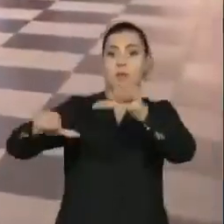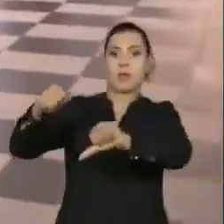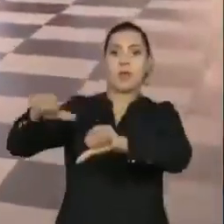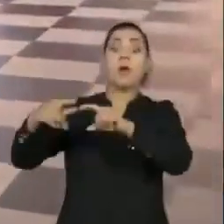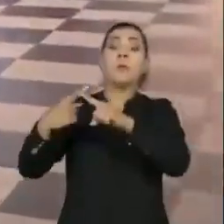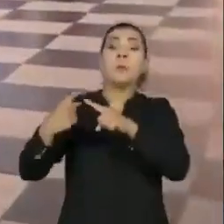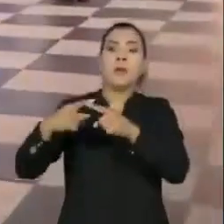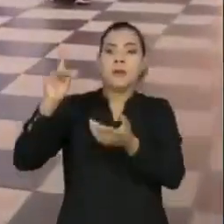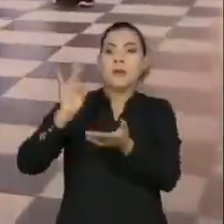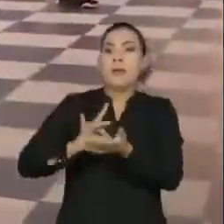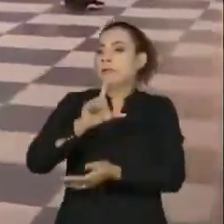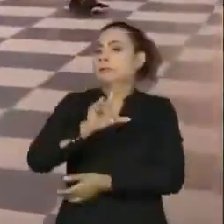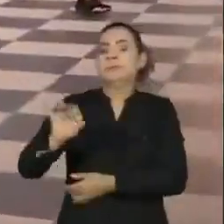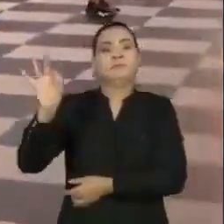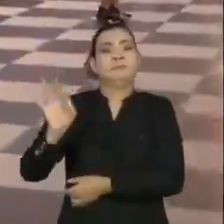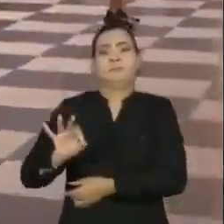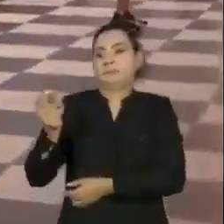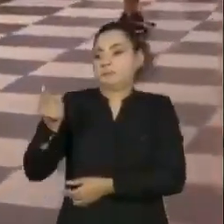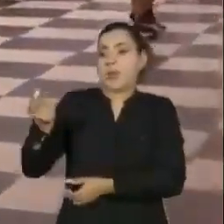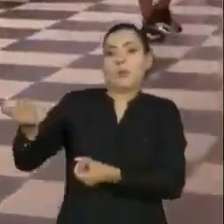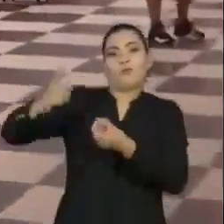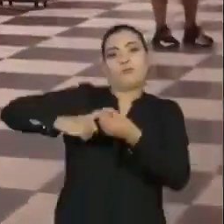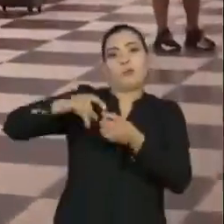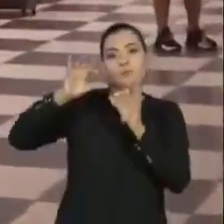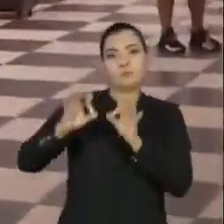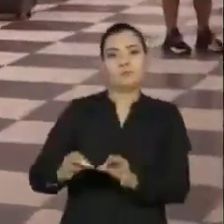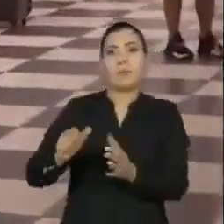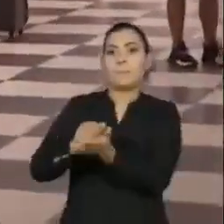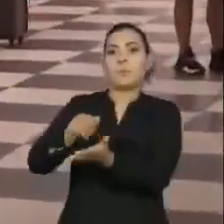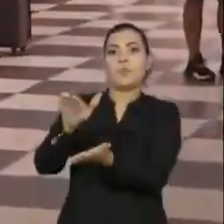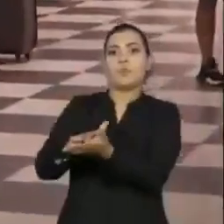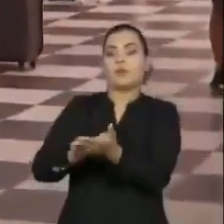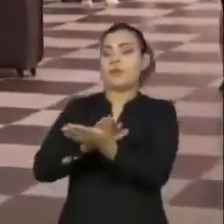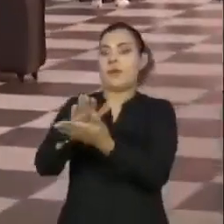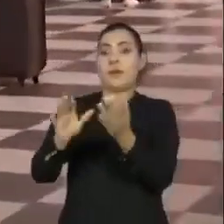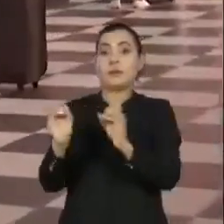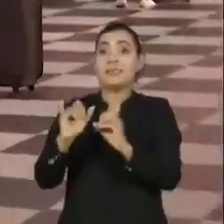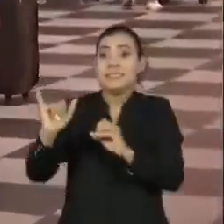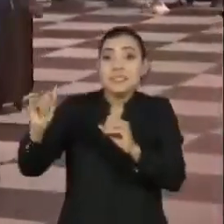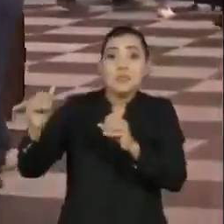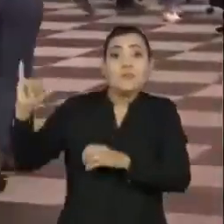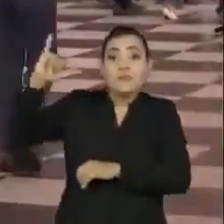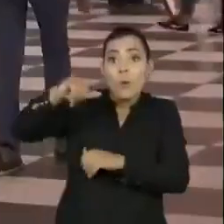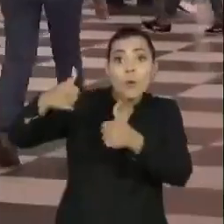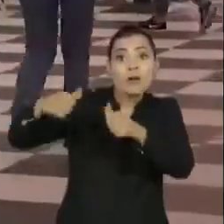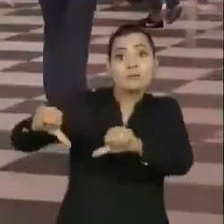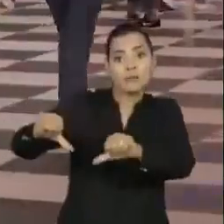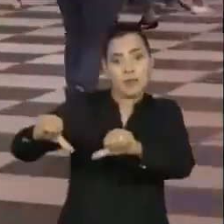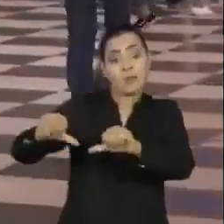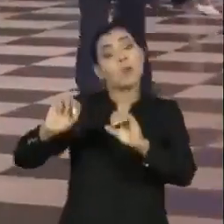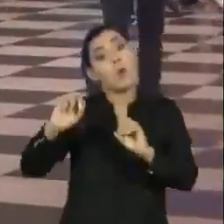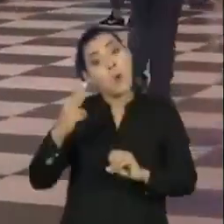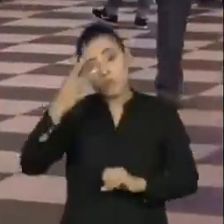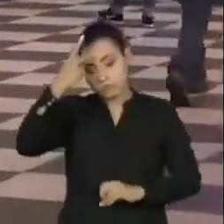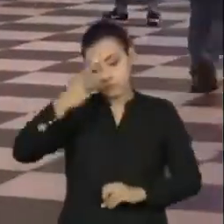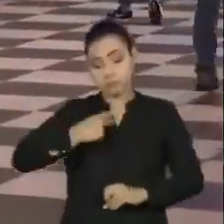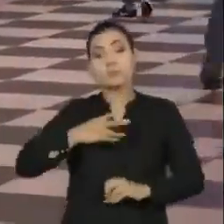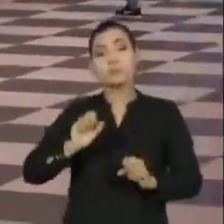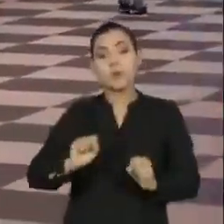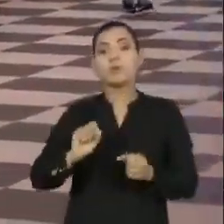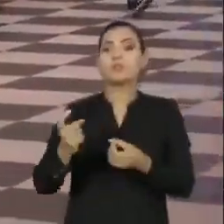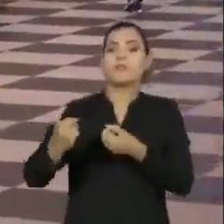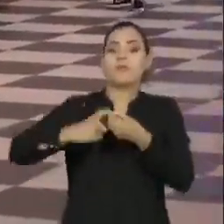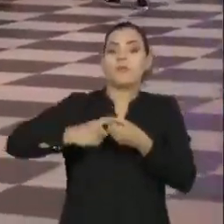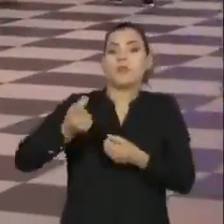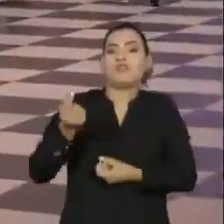ou seja, o valor integral da passagem é reembolsado sem multas caso o voo seja cancelado pela companhia aérea ou mesmo pode ser convertido